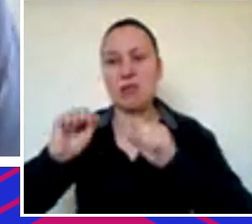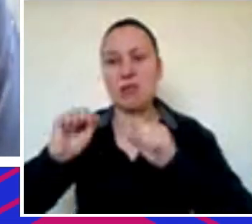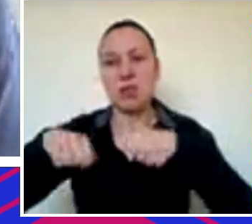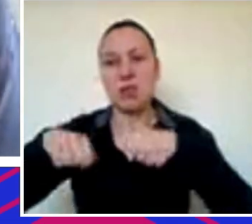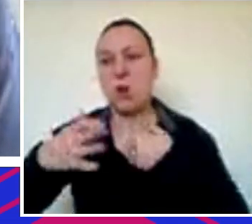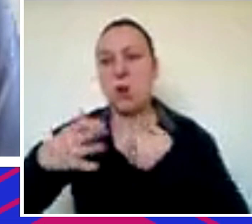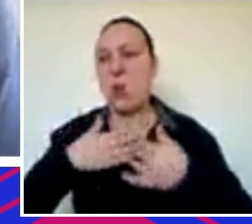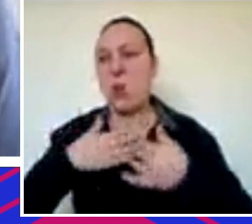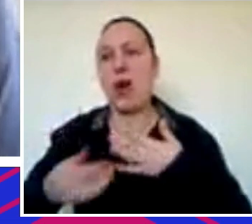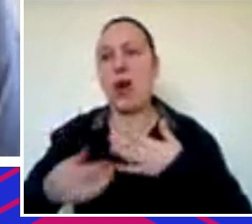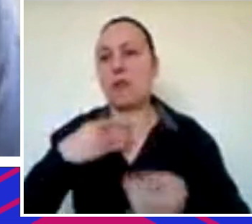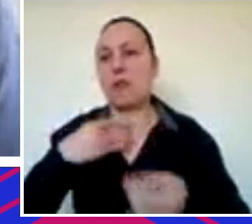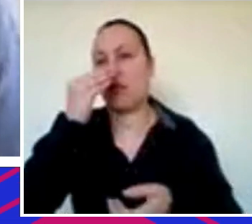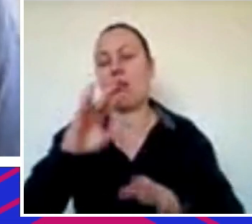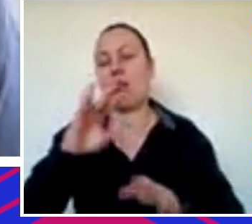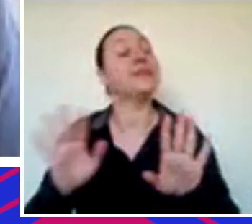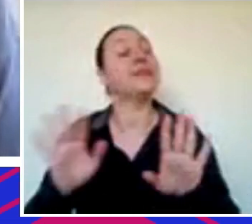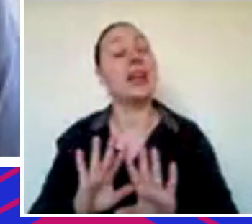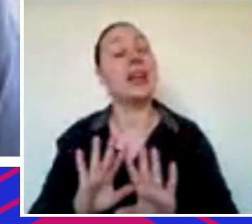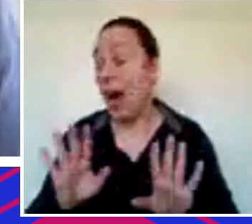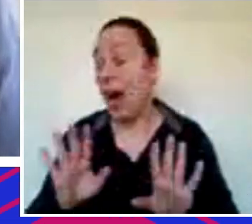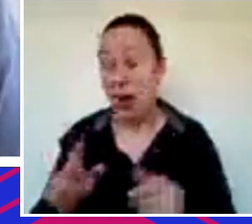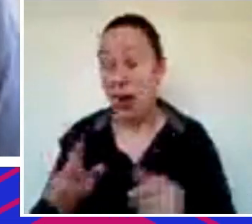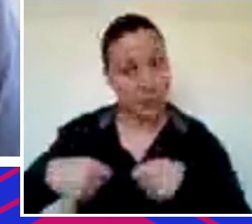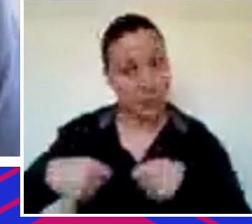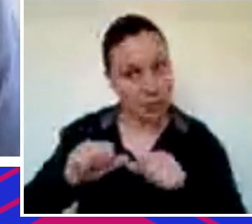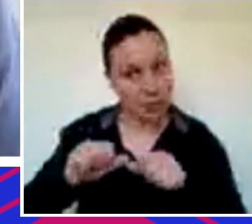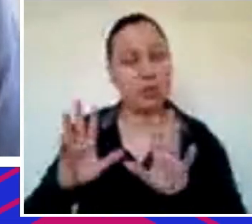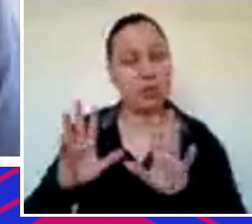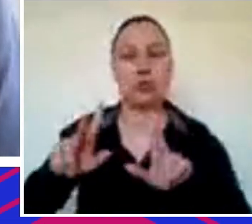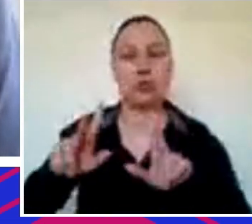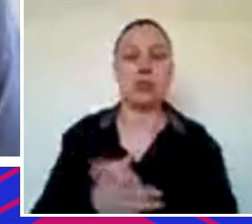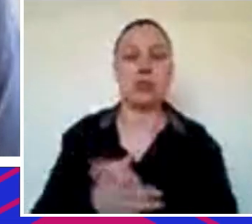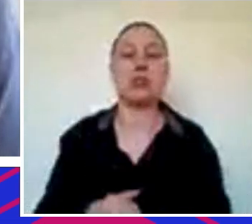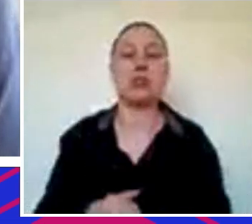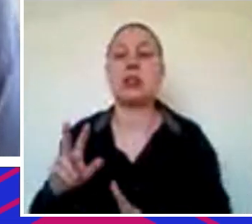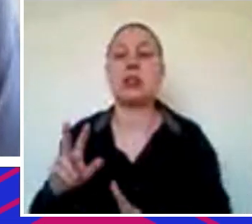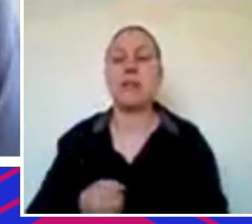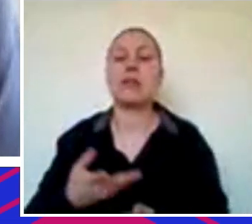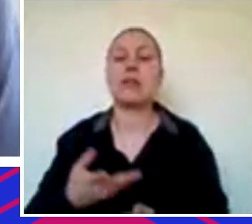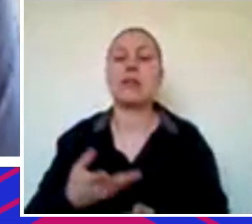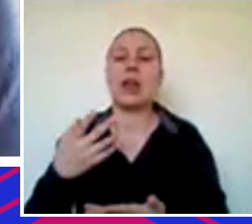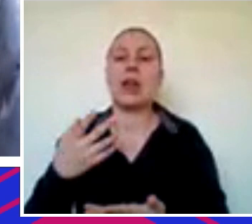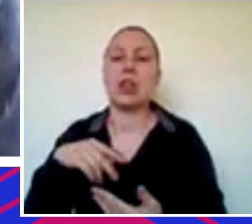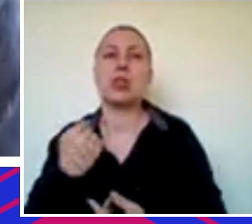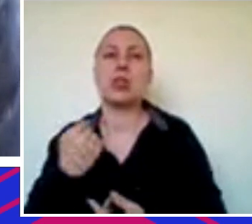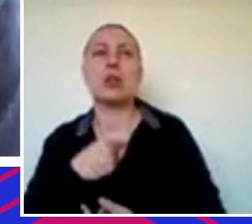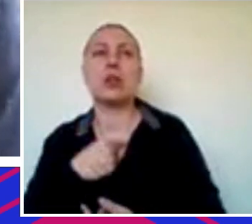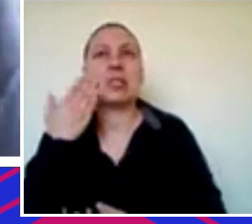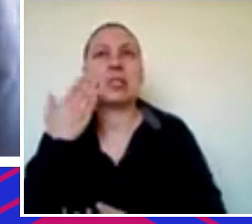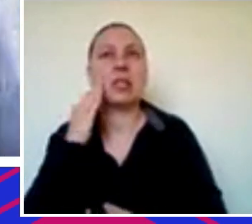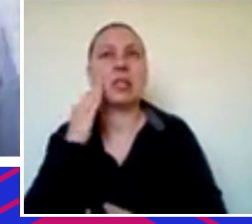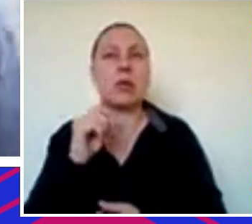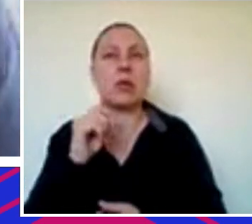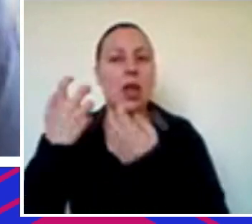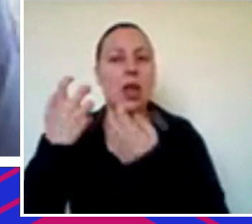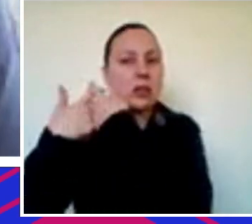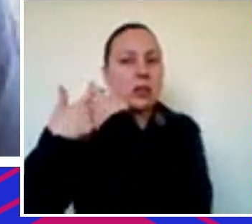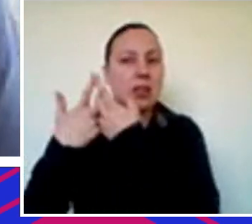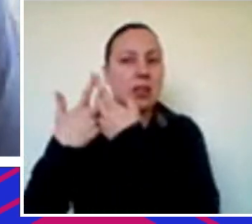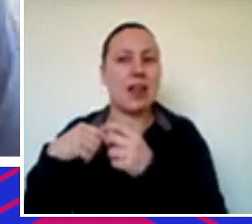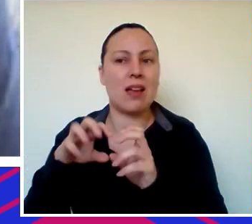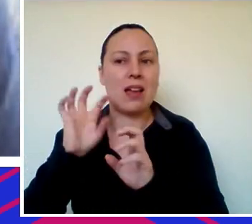que é, né, e acho que uma interpretação bastante avançada nossa na época de entender o racional do setor, né, que ele é extremamente